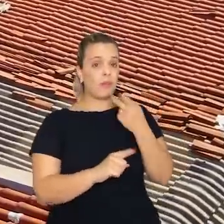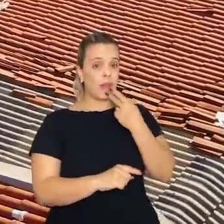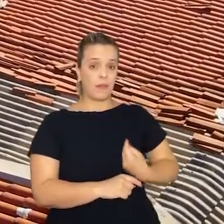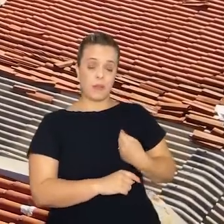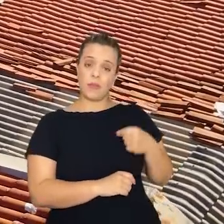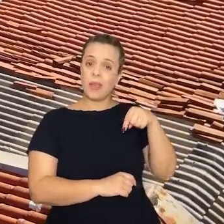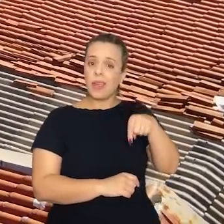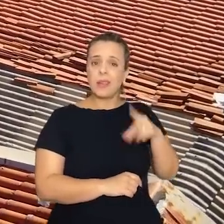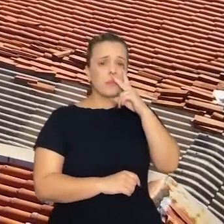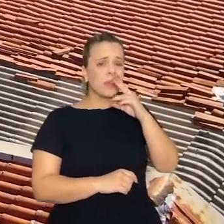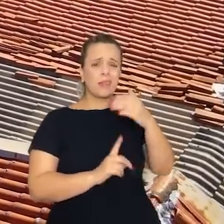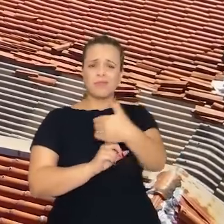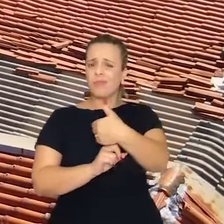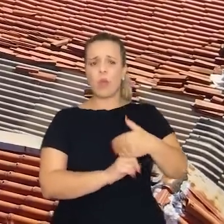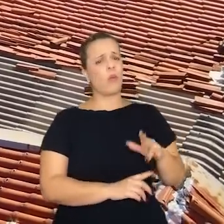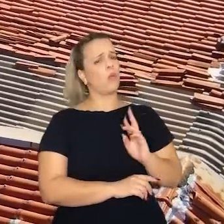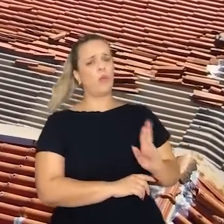completamente isolado. Não estava isolado.